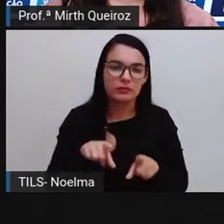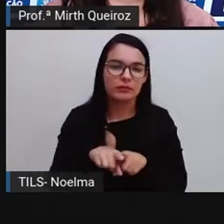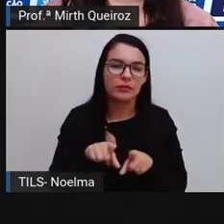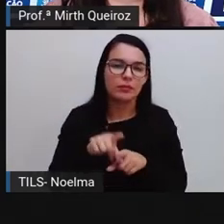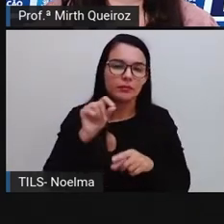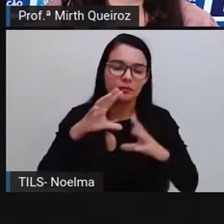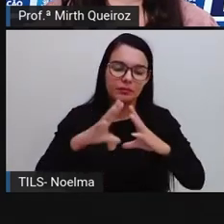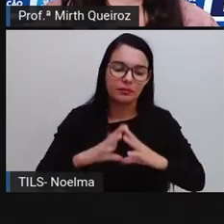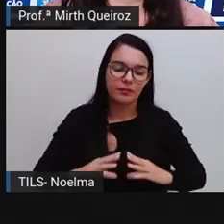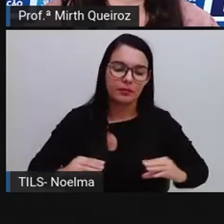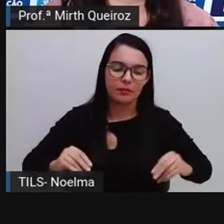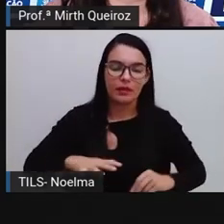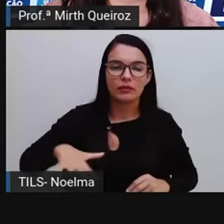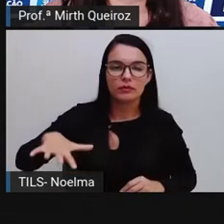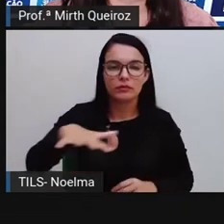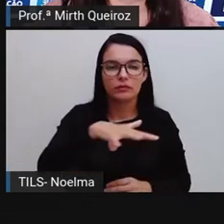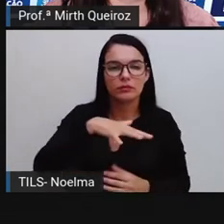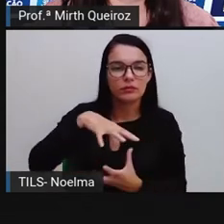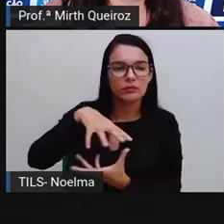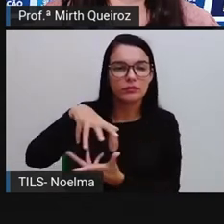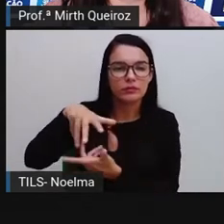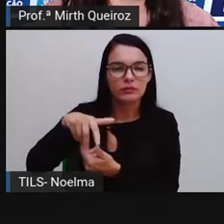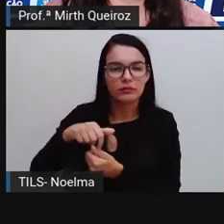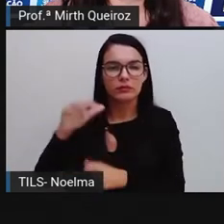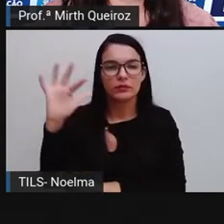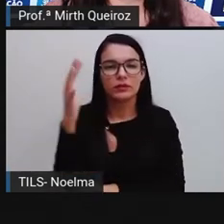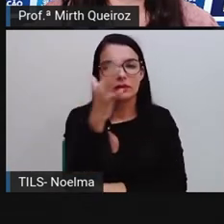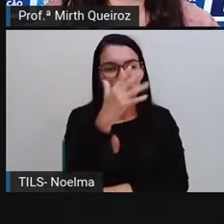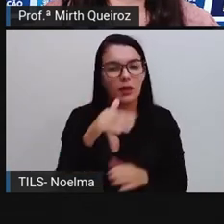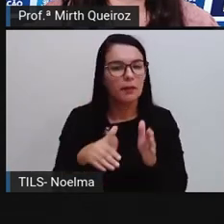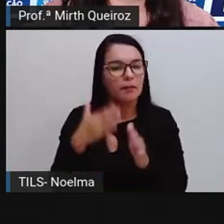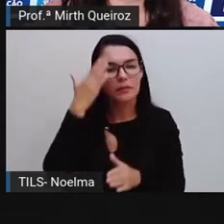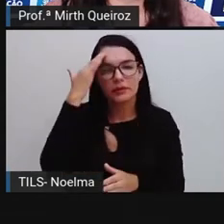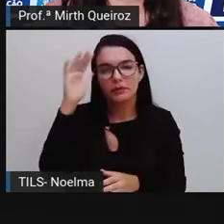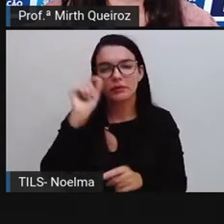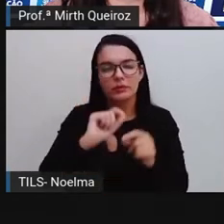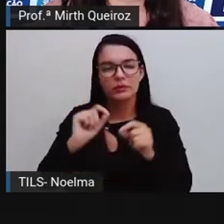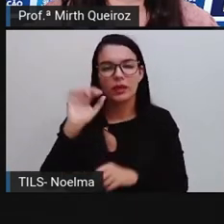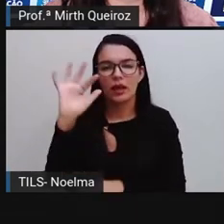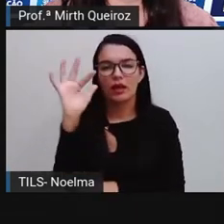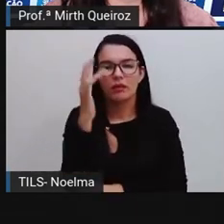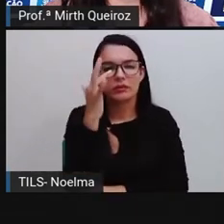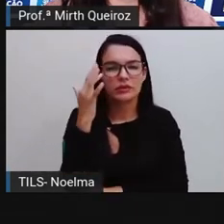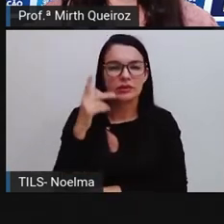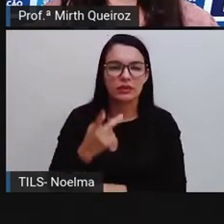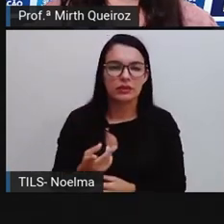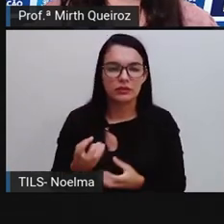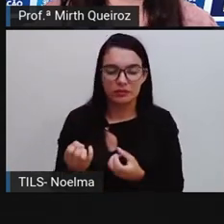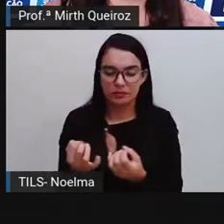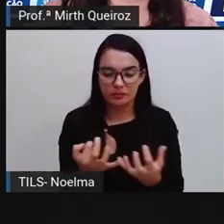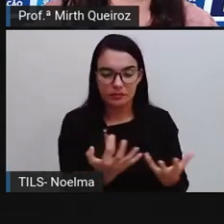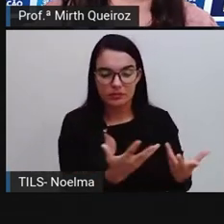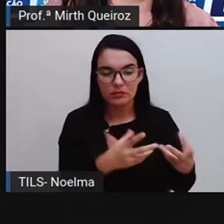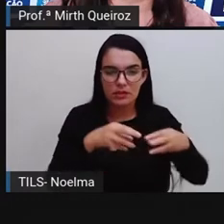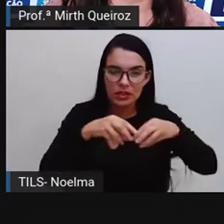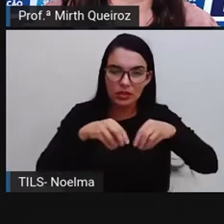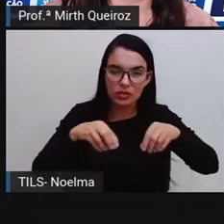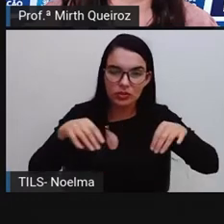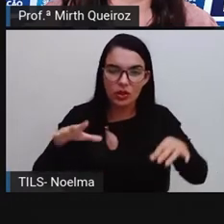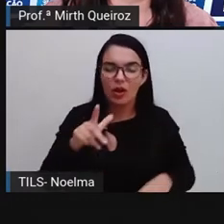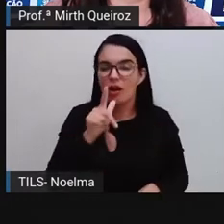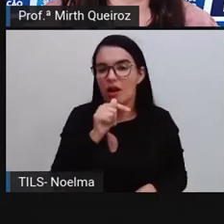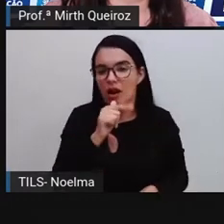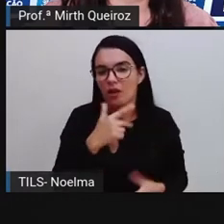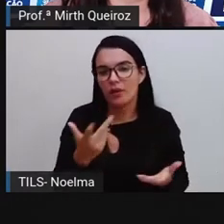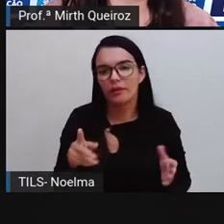meio ambiente natural, principalmente em relação à vegetação, solo e a água. Um exemplo clássico desse cenário são os próprios plásticos, né?